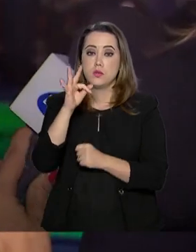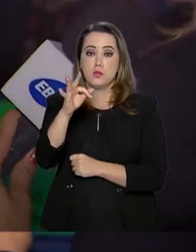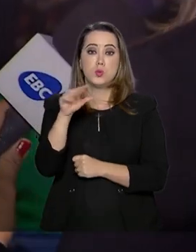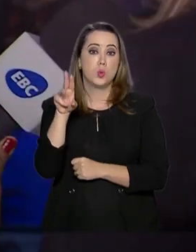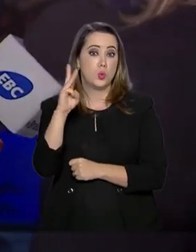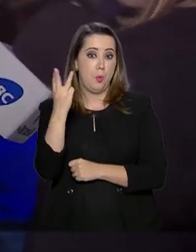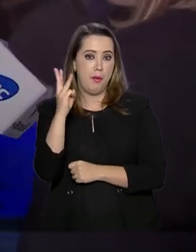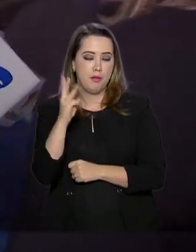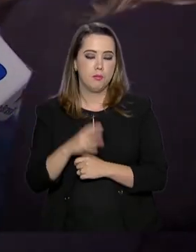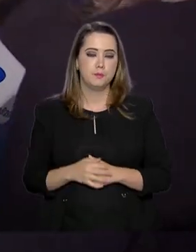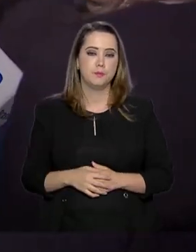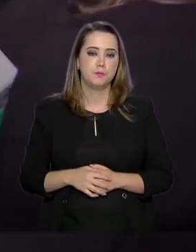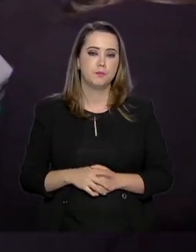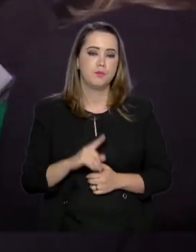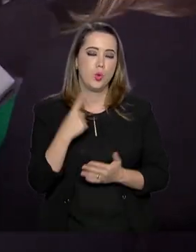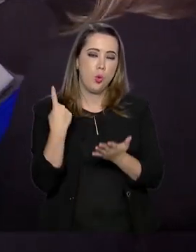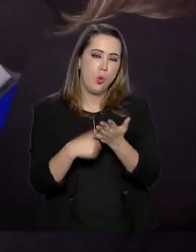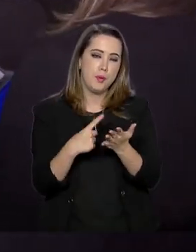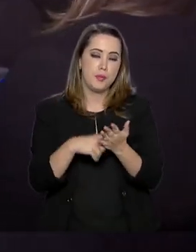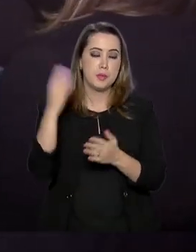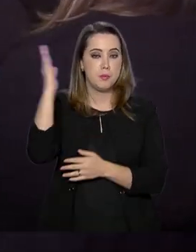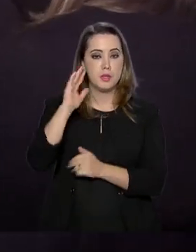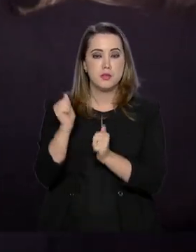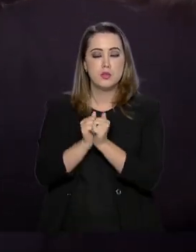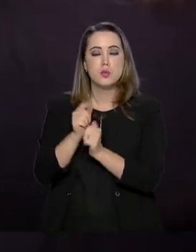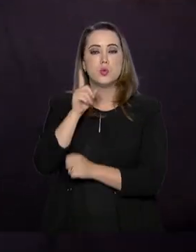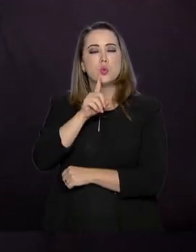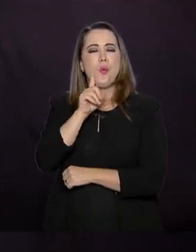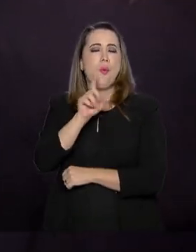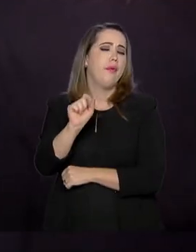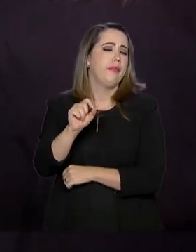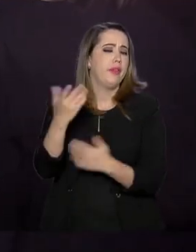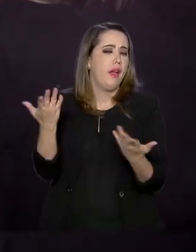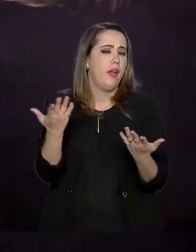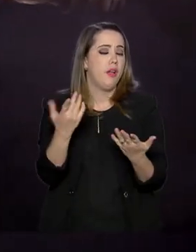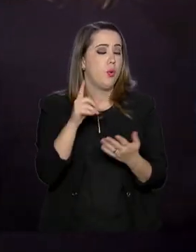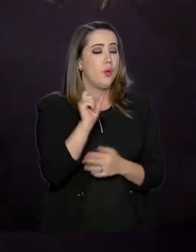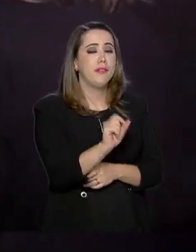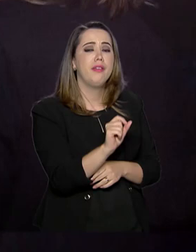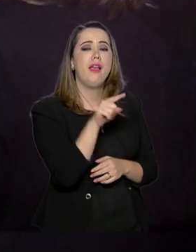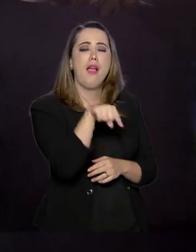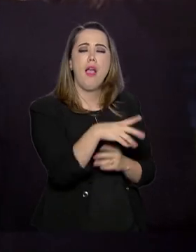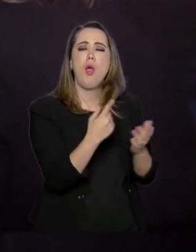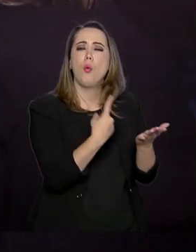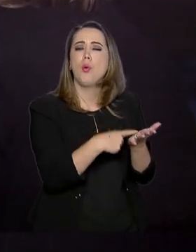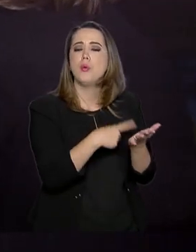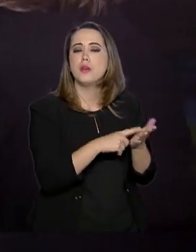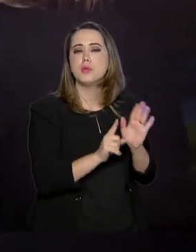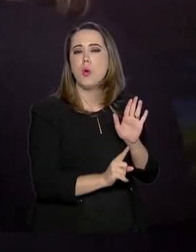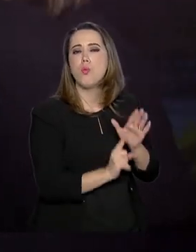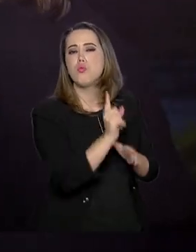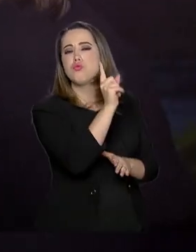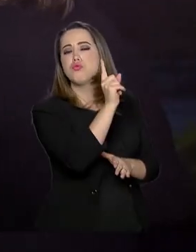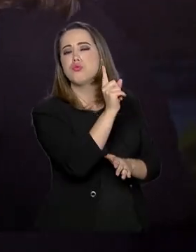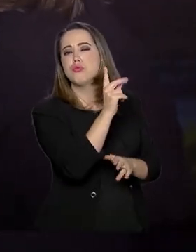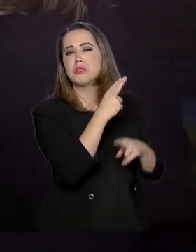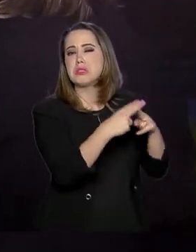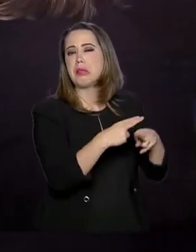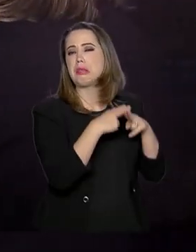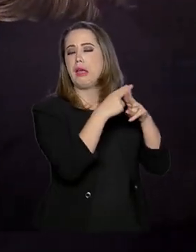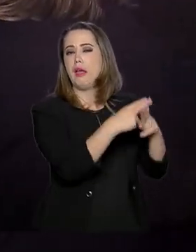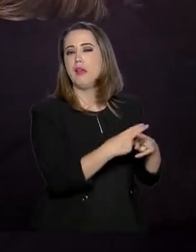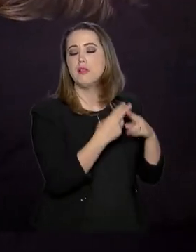Ministro, a respeito do acordo entre o Brasil e Estados Unidos, o que é exatamente esse acordo? É para lançar foguete, satélite? O que é esse acordo?